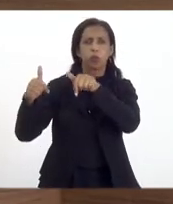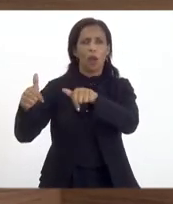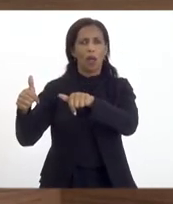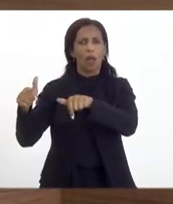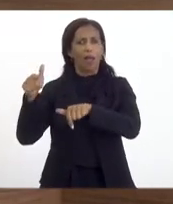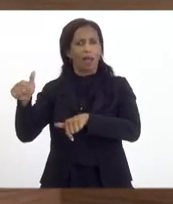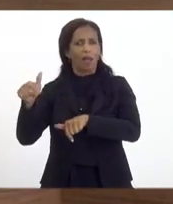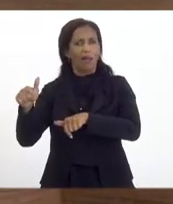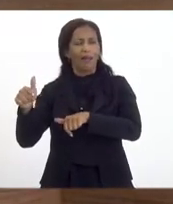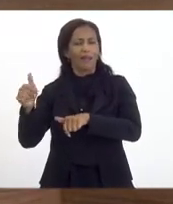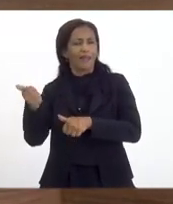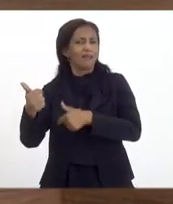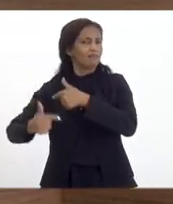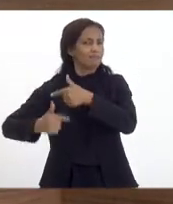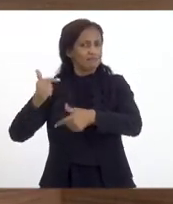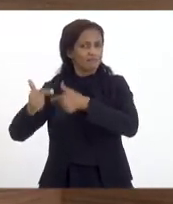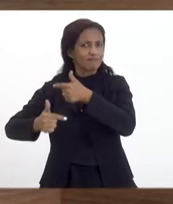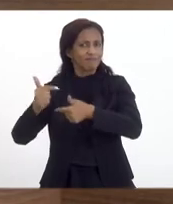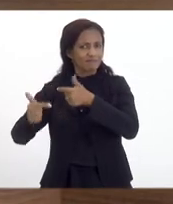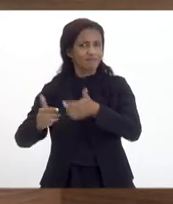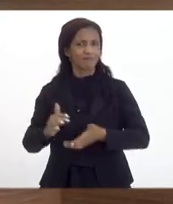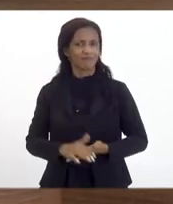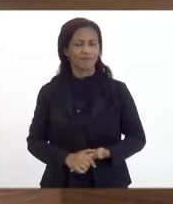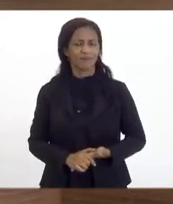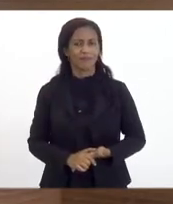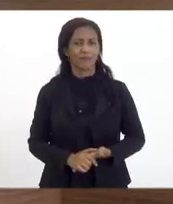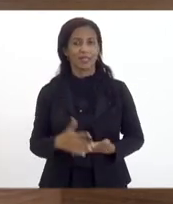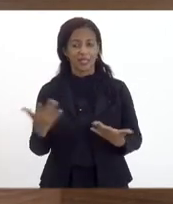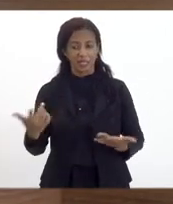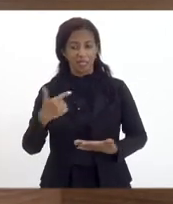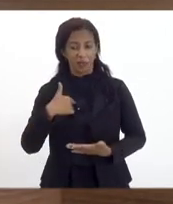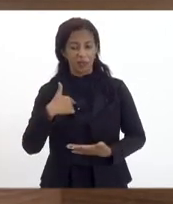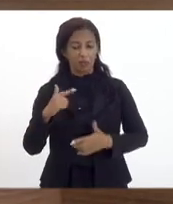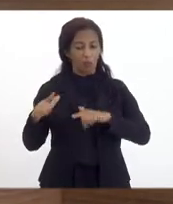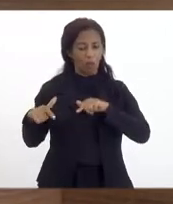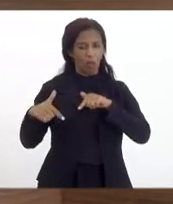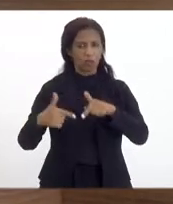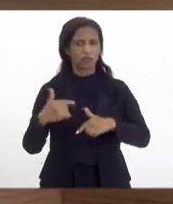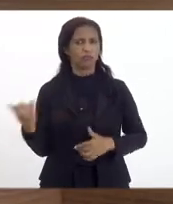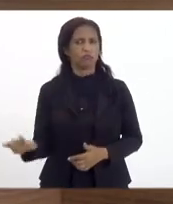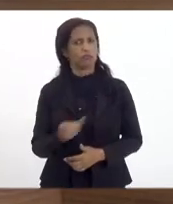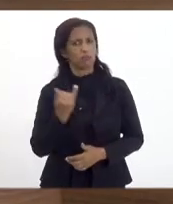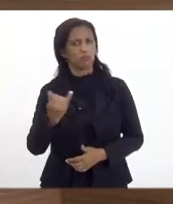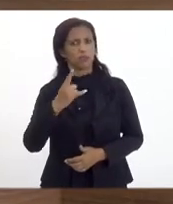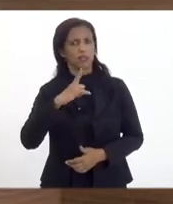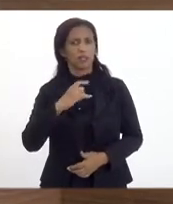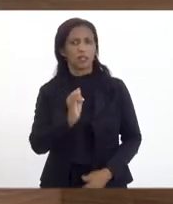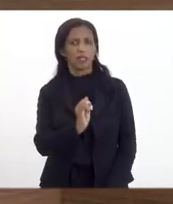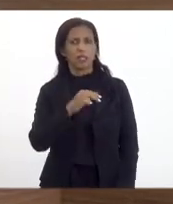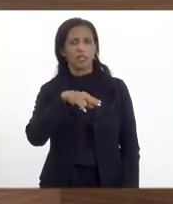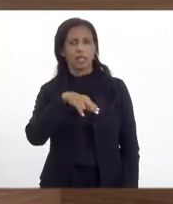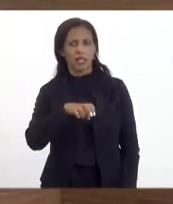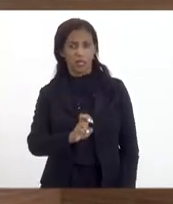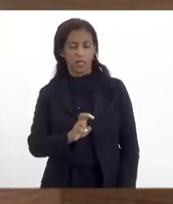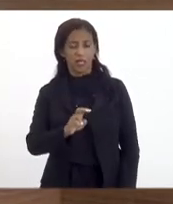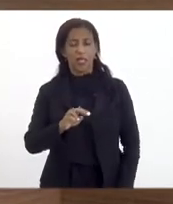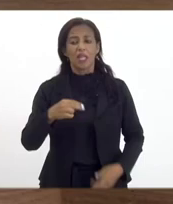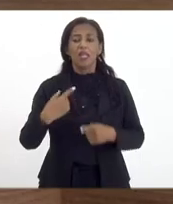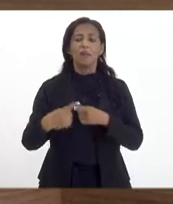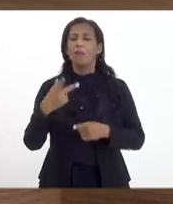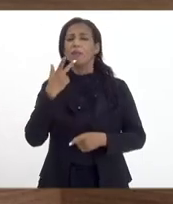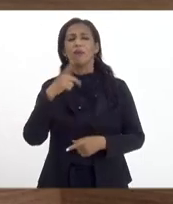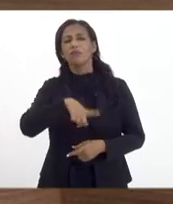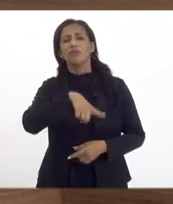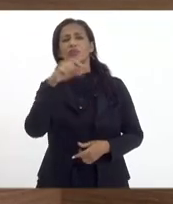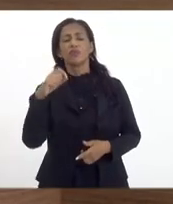crítica. Então, isso é um ativo muito importante que nós temos na ICN e por que eu dou destaque para